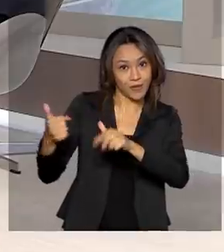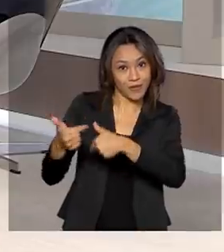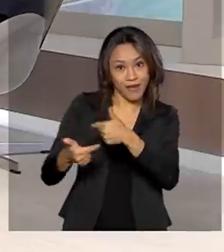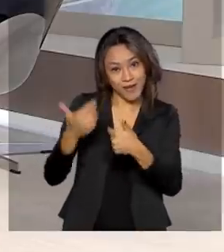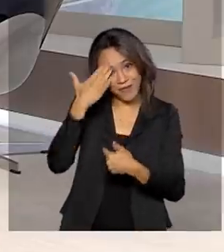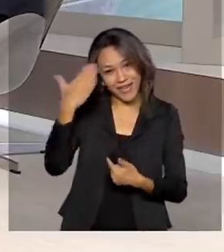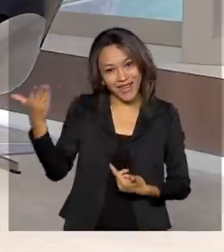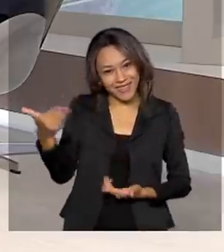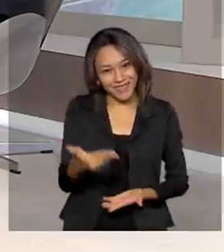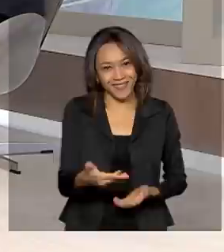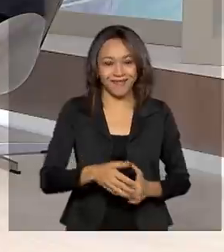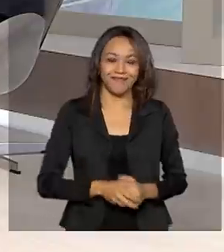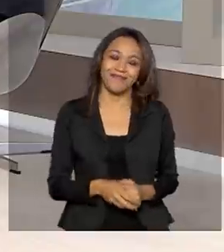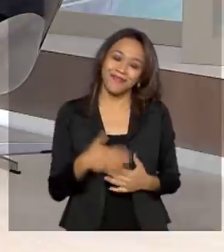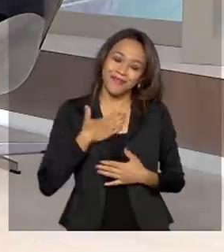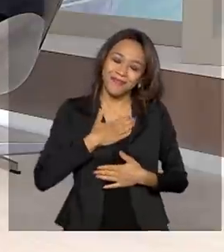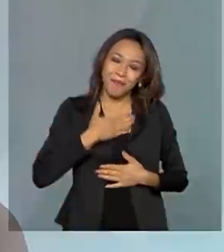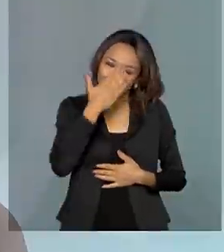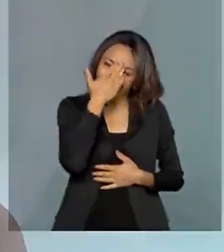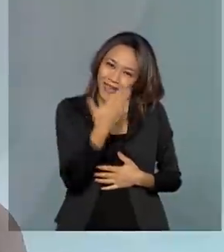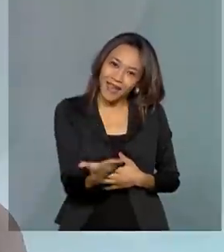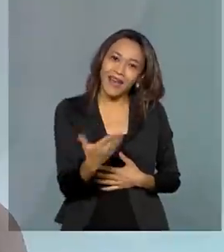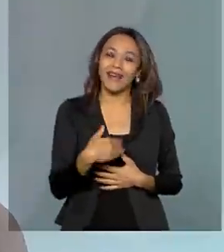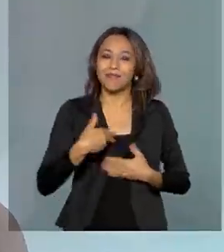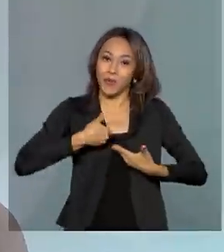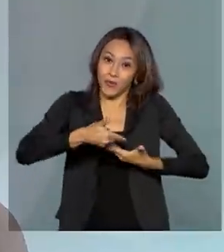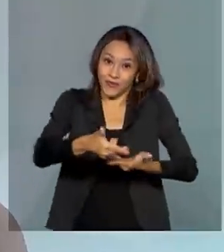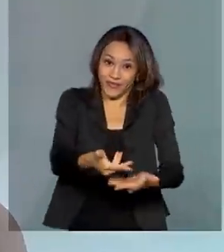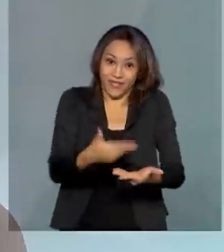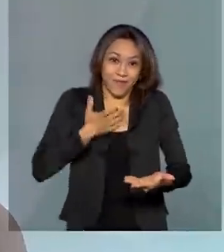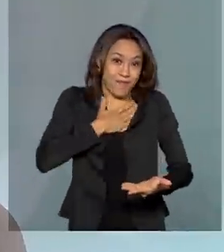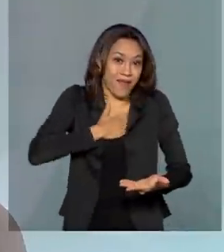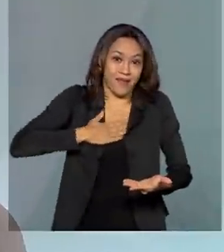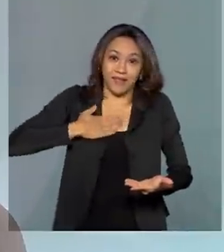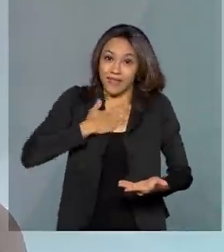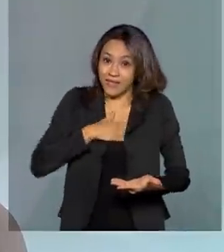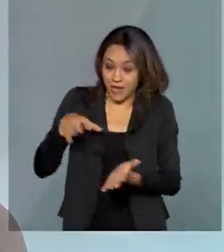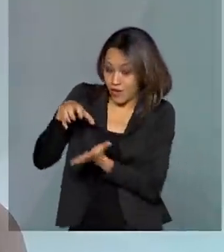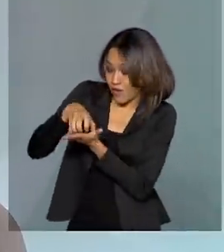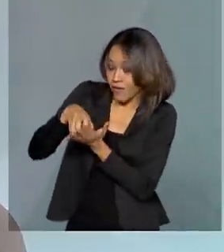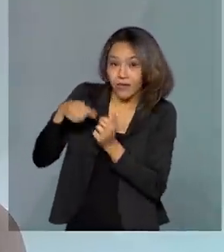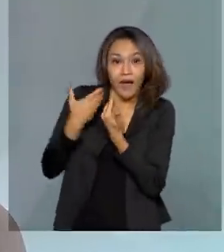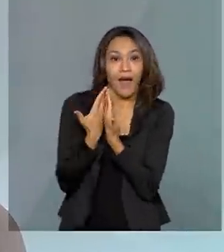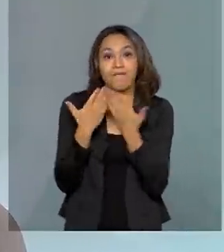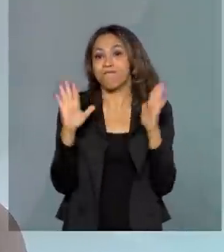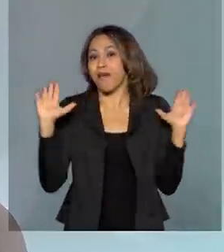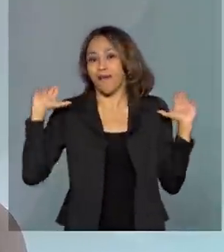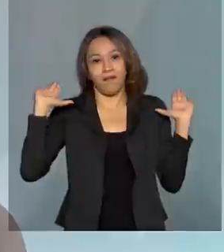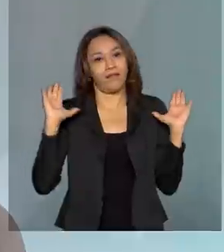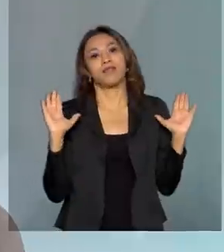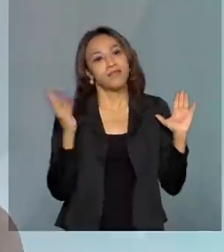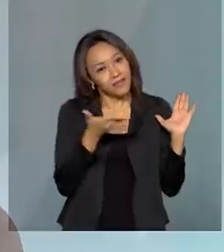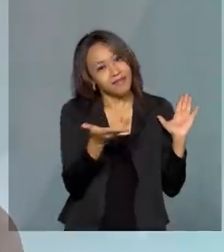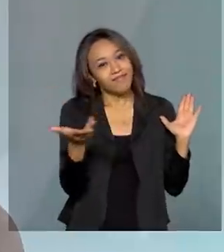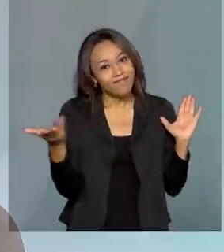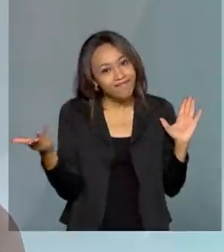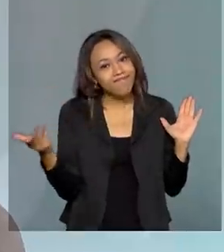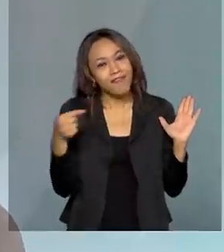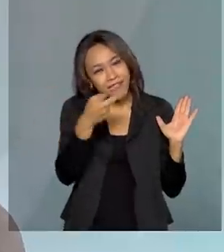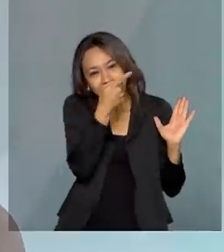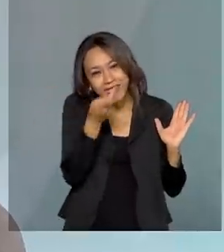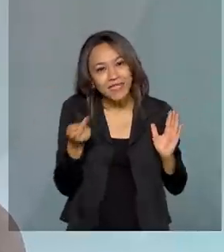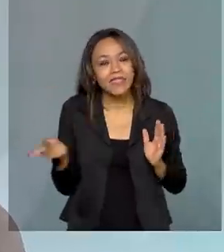pela presença conosco aqui. Muito obrigada, Paulo. Obrigada pelo convite. Foi um prazer. O IFAM está de portas abertas aí para uma